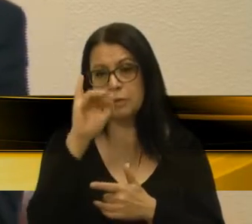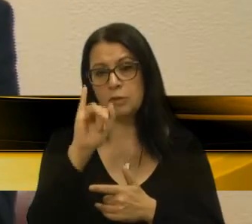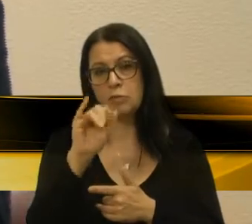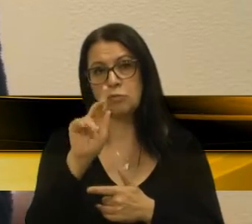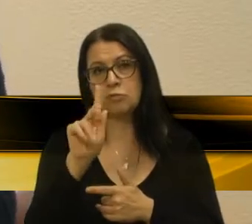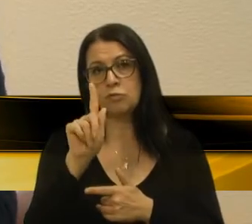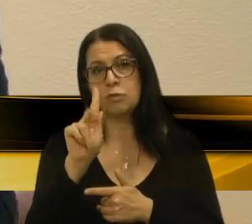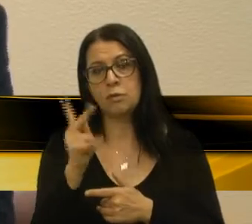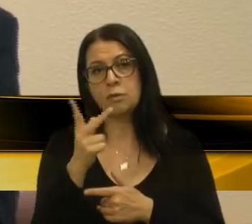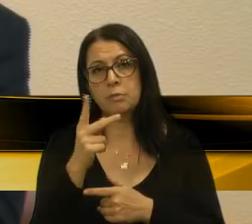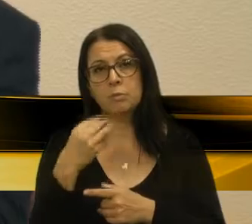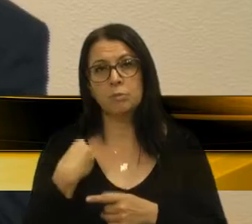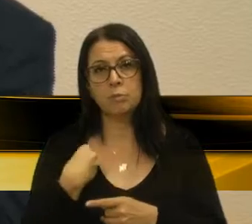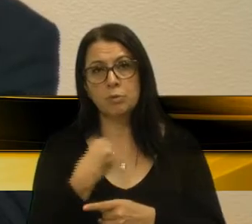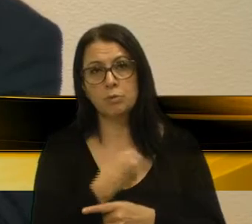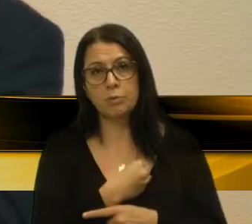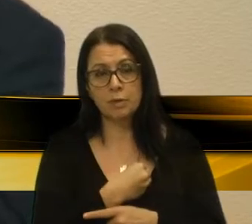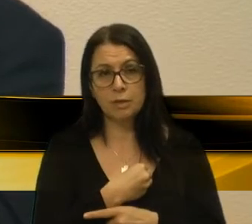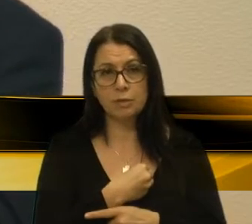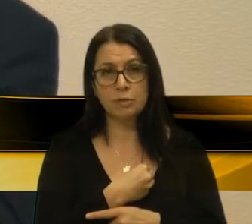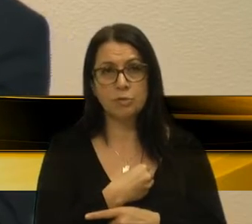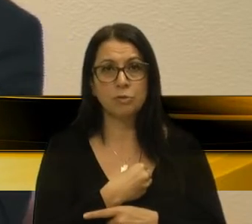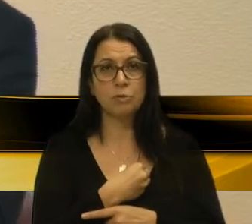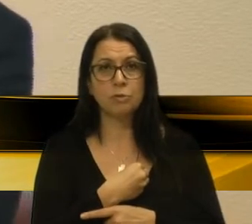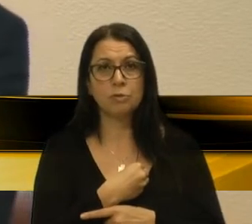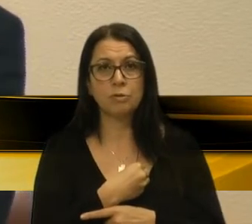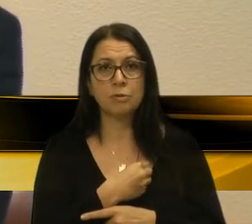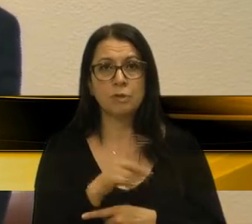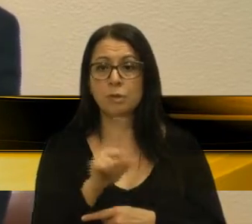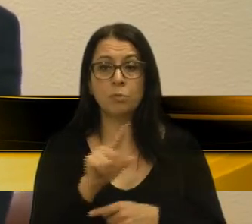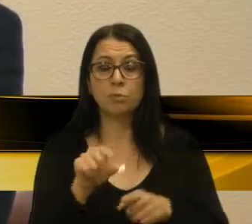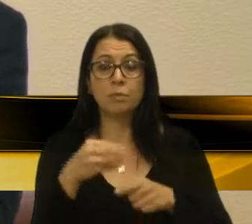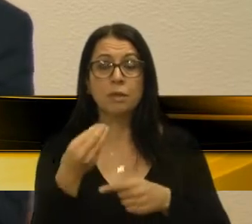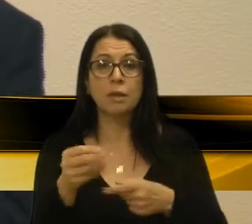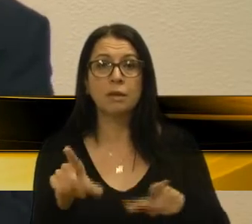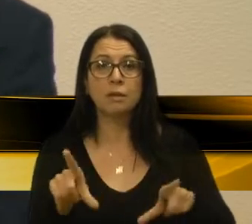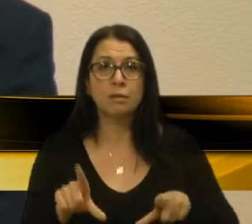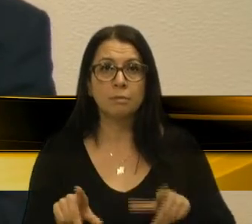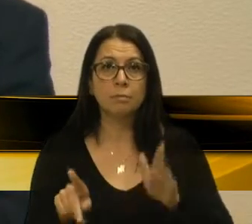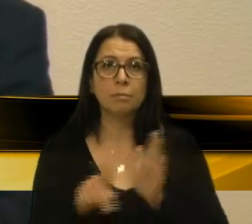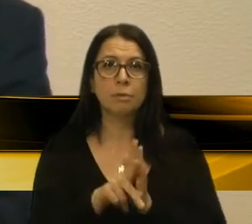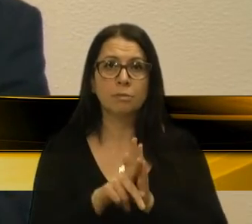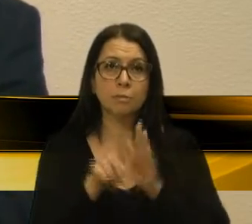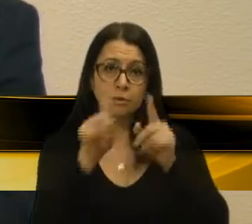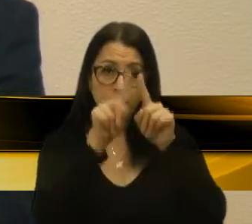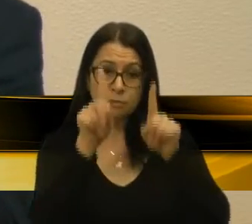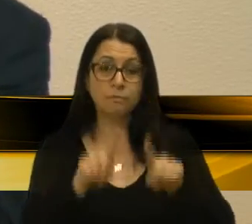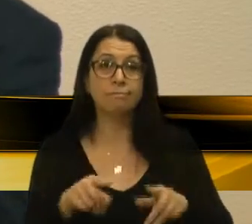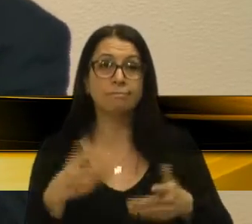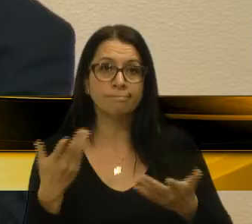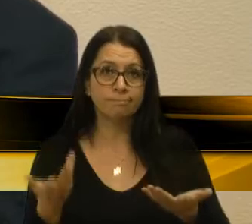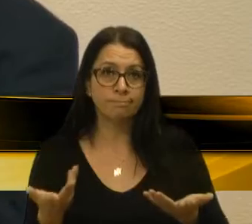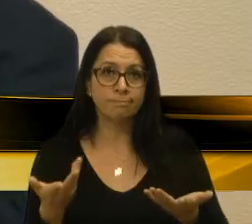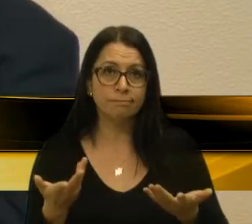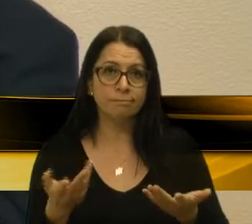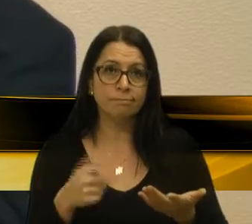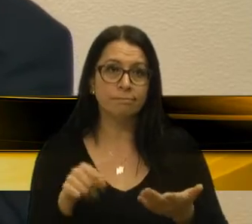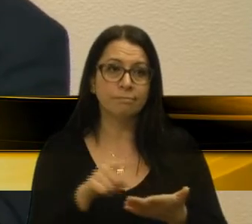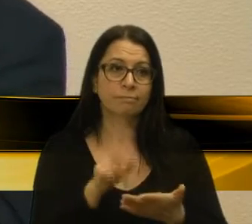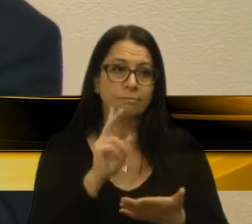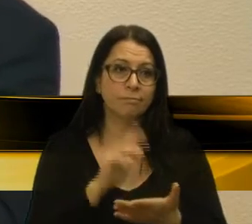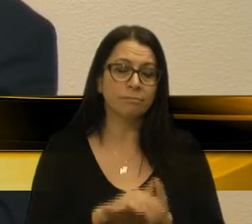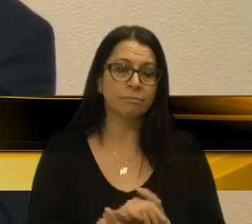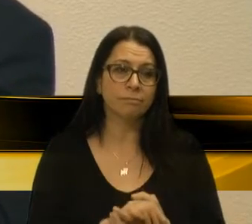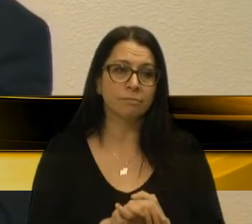que os médicos do postão não deem atestado para os próprios servidores. Então, é no limite que esses